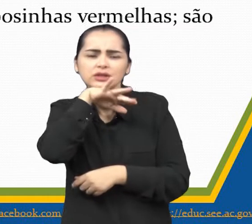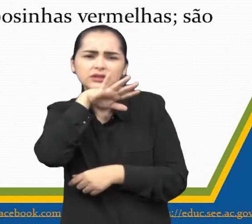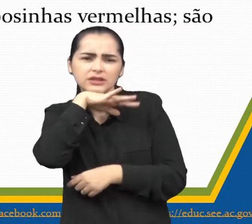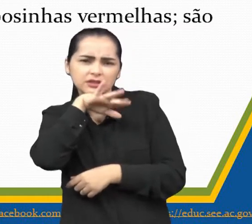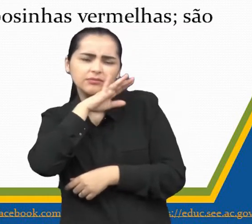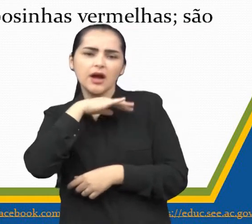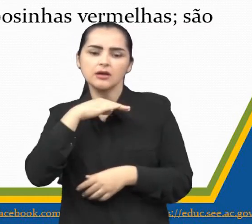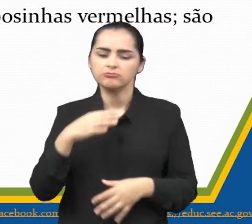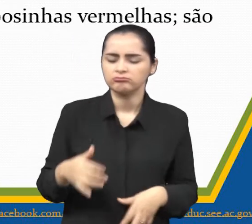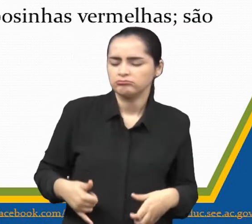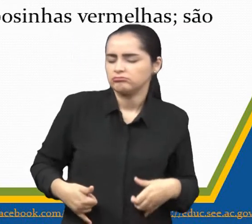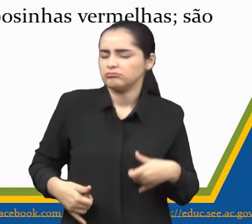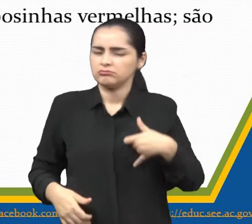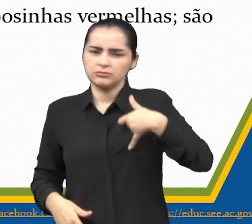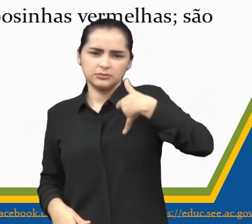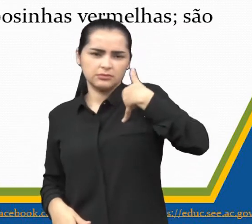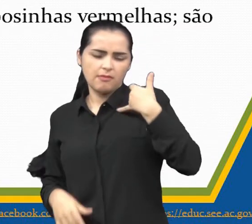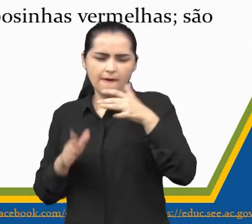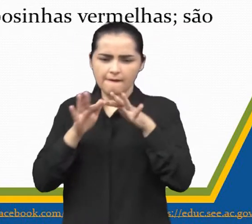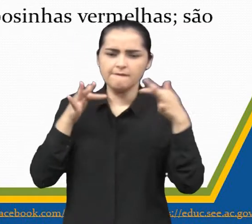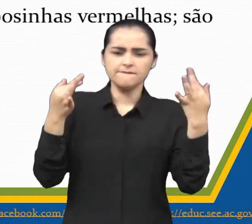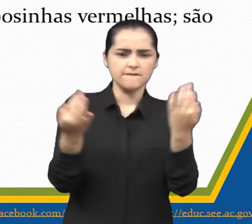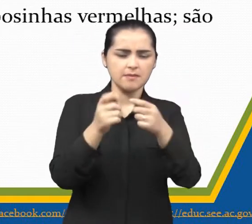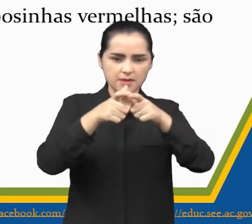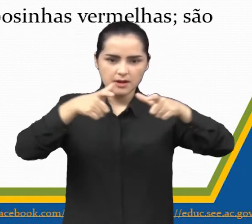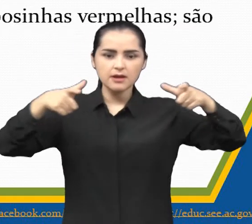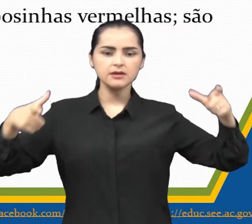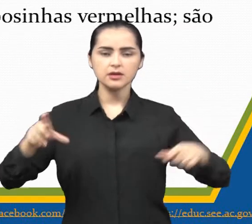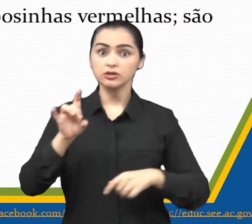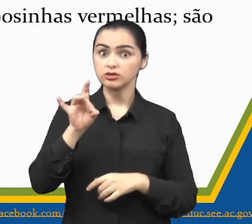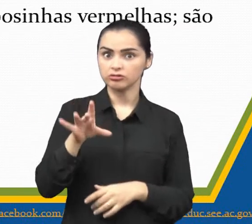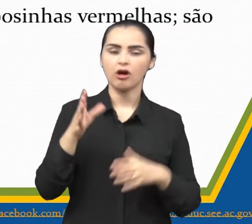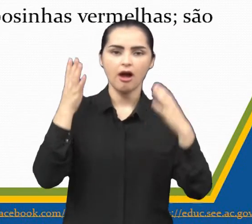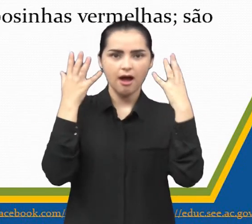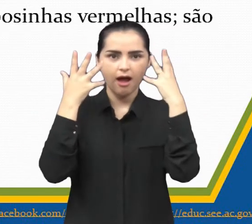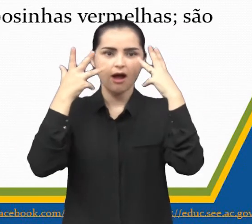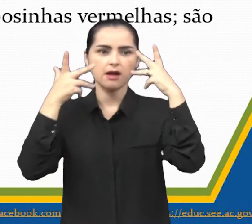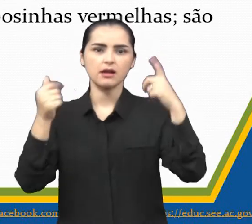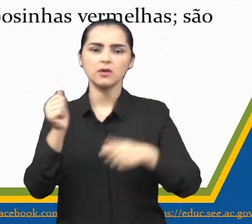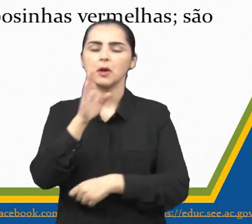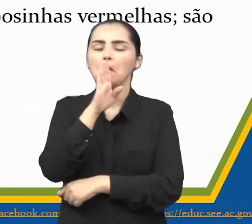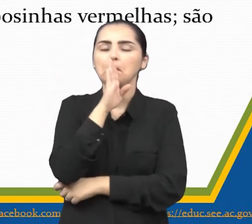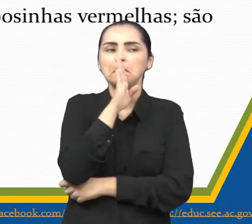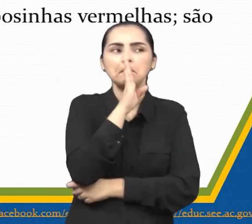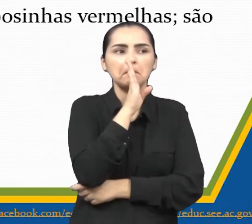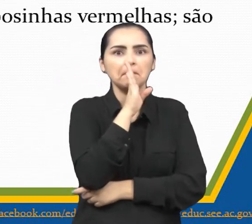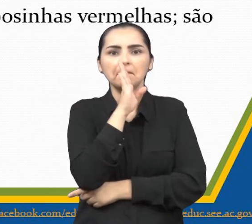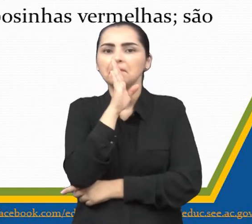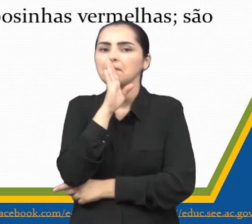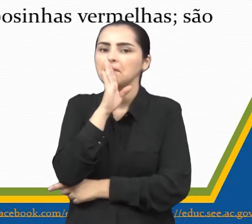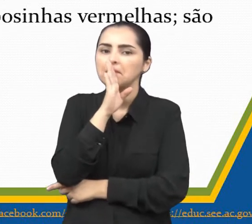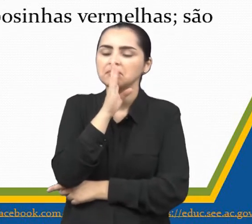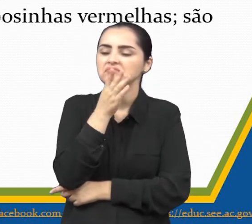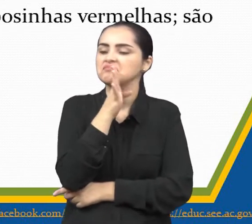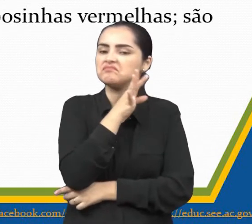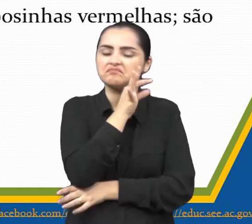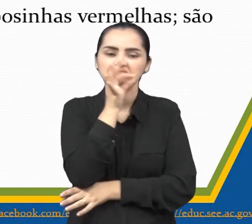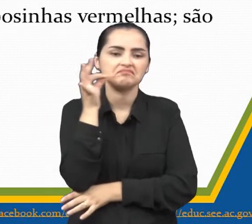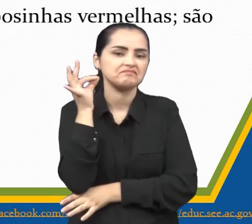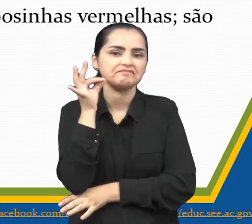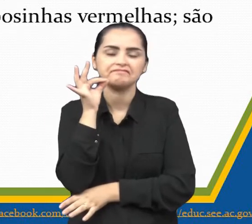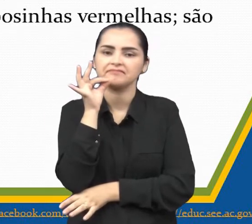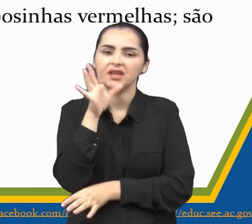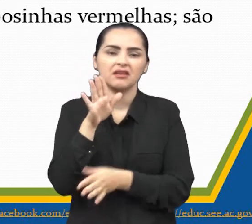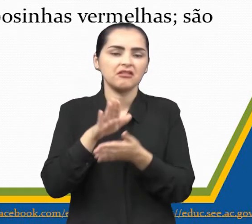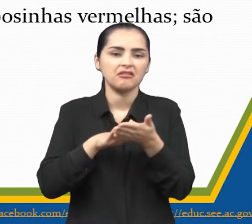vangloriando de suas famílias numerosas. Somente a leô se mantinha em silêncio. Ela não disse nada, nem